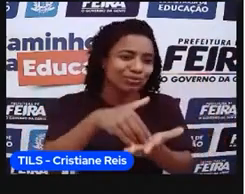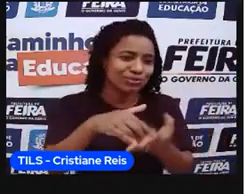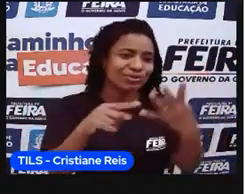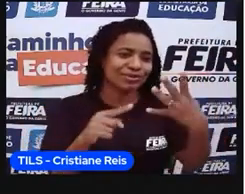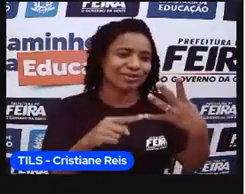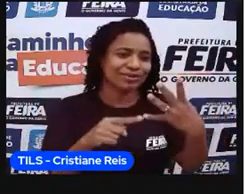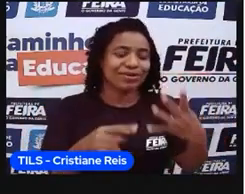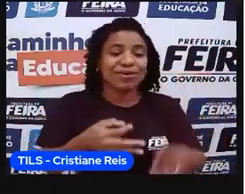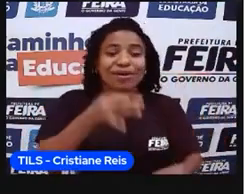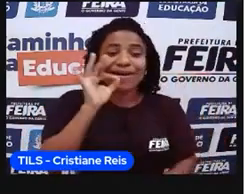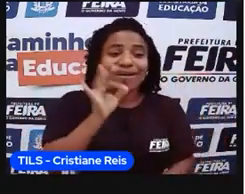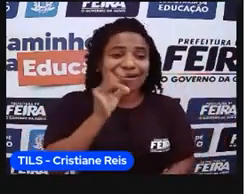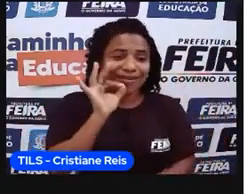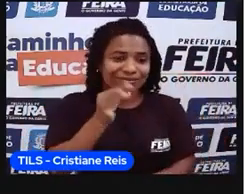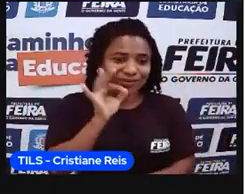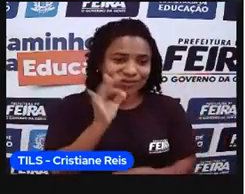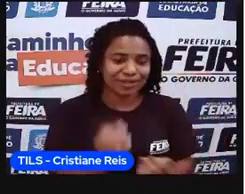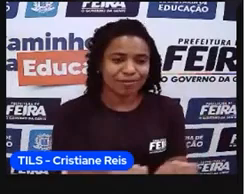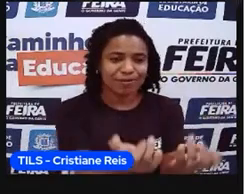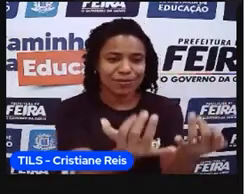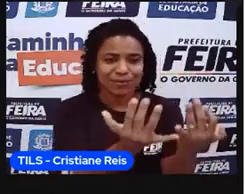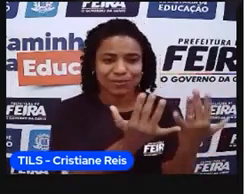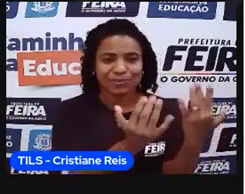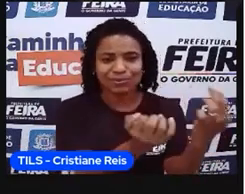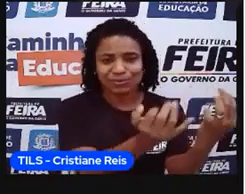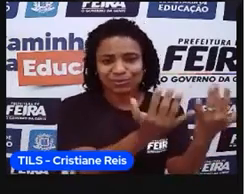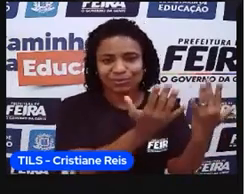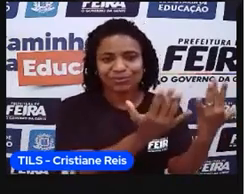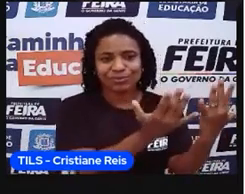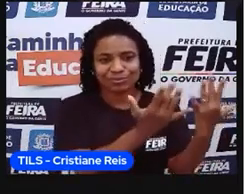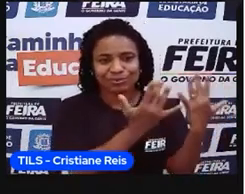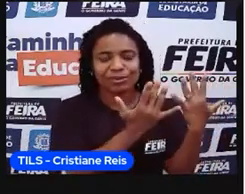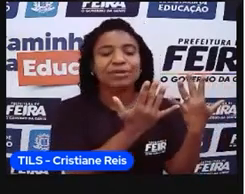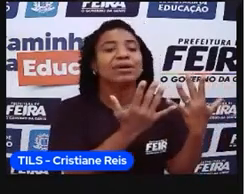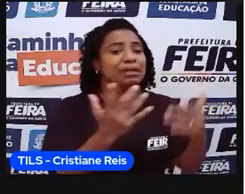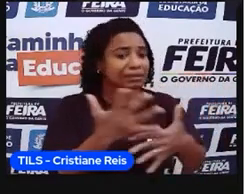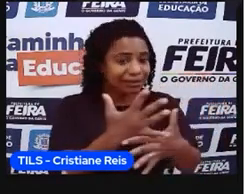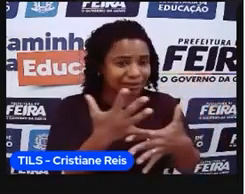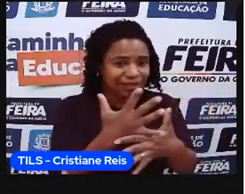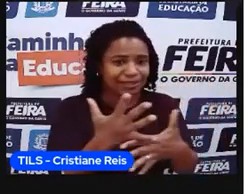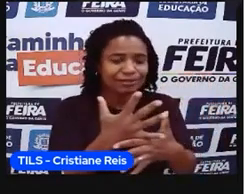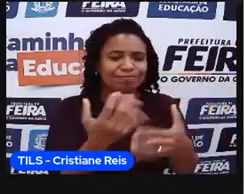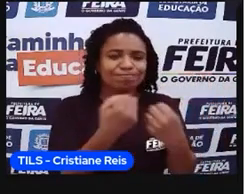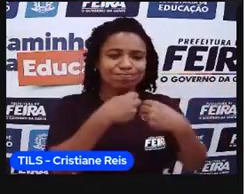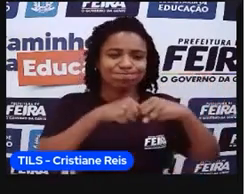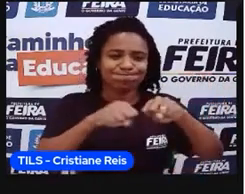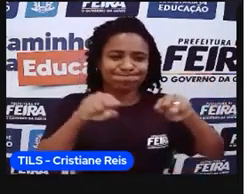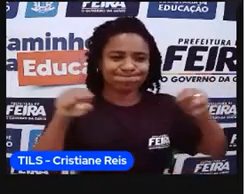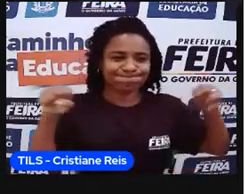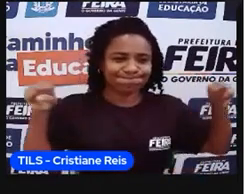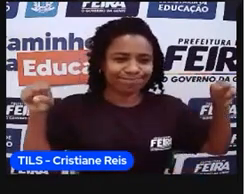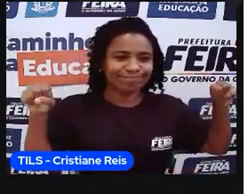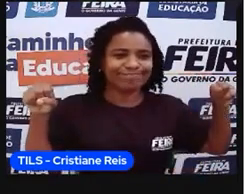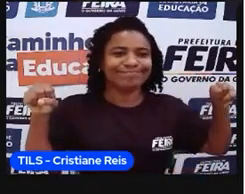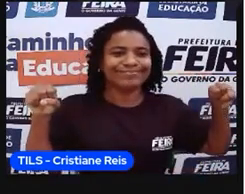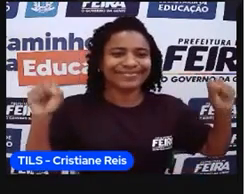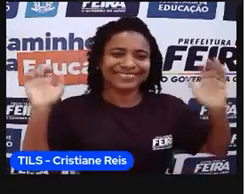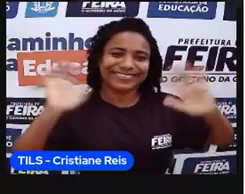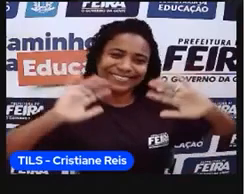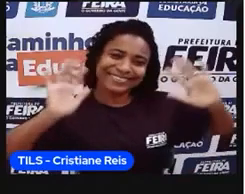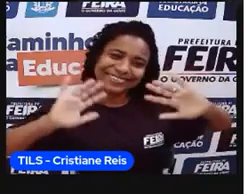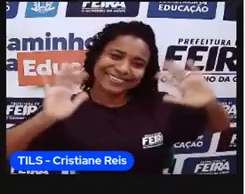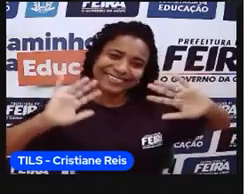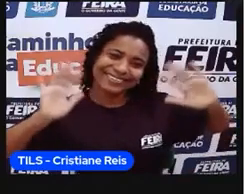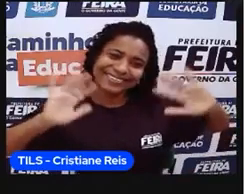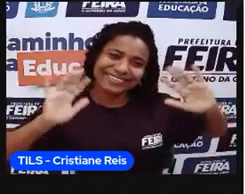café, que trouxe uma série de benfeitorias, dando característica mesmo de cidades para o nosso país. Vamos lá? Tá na